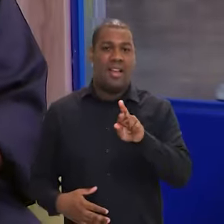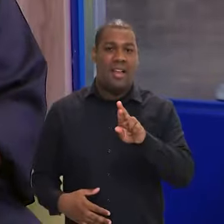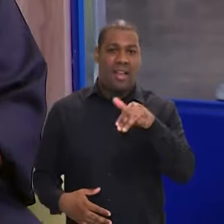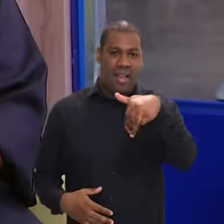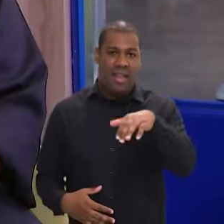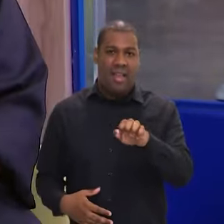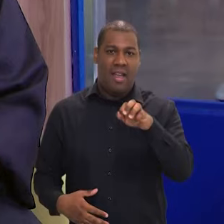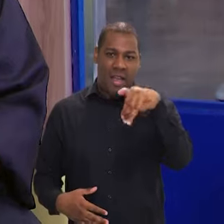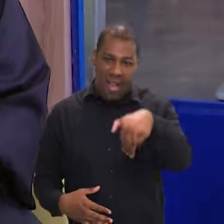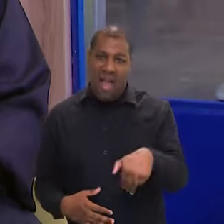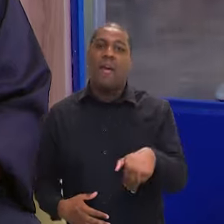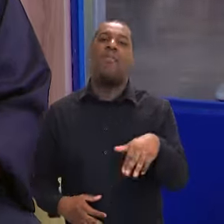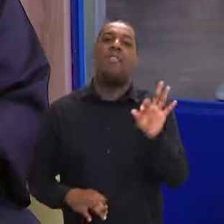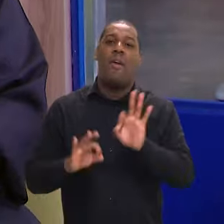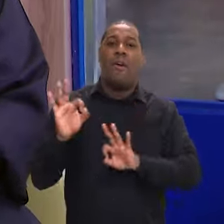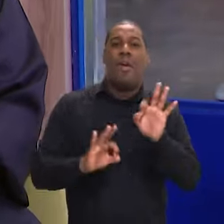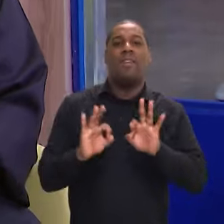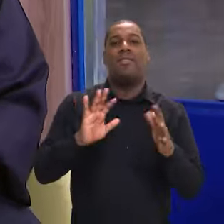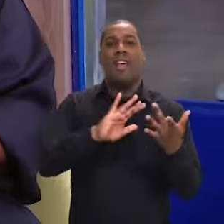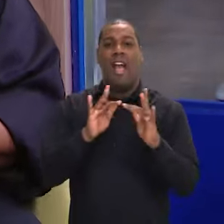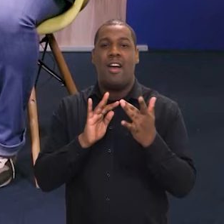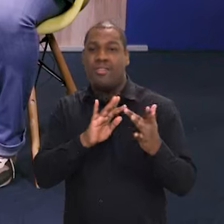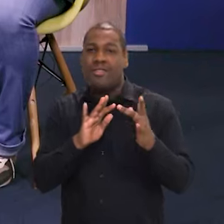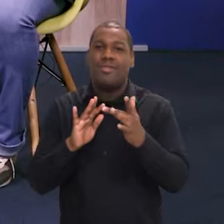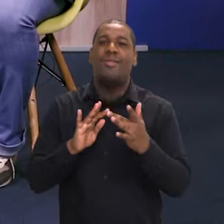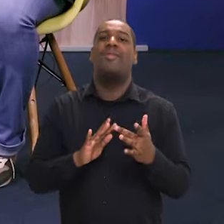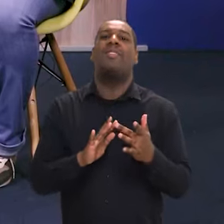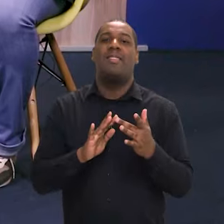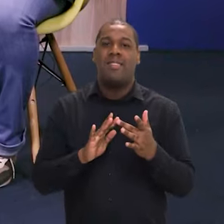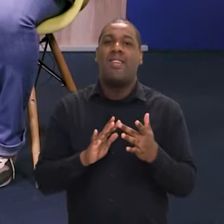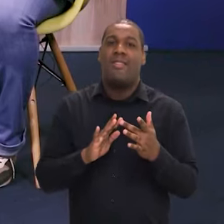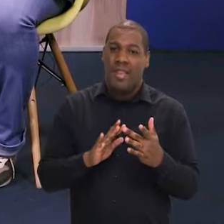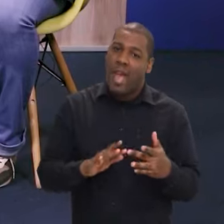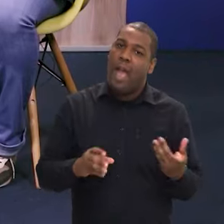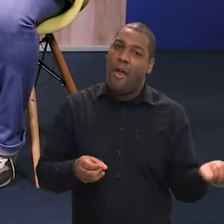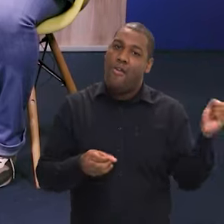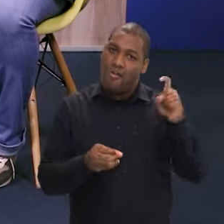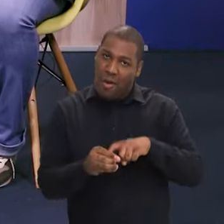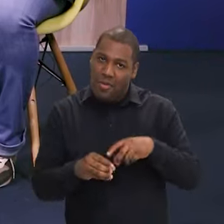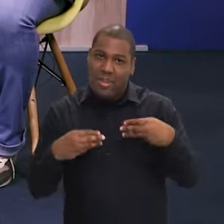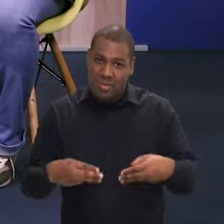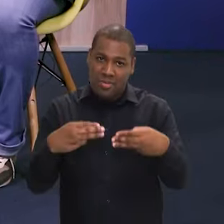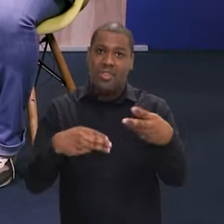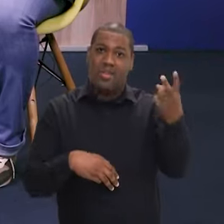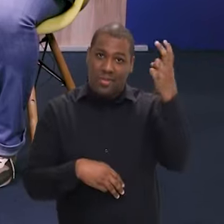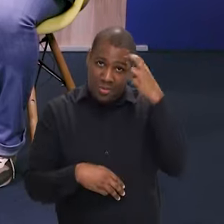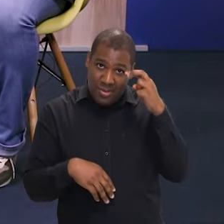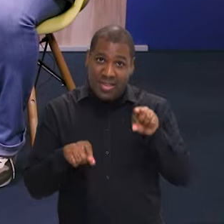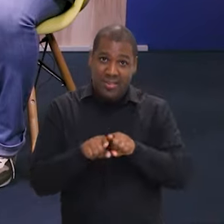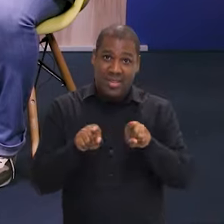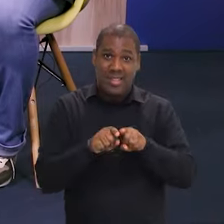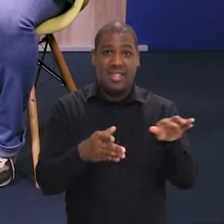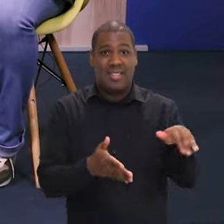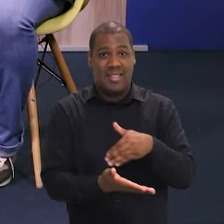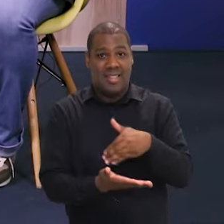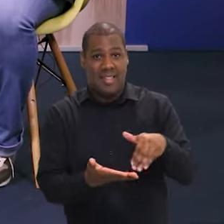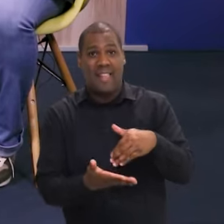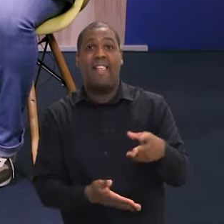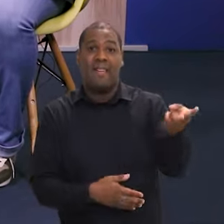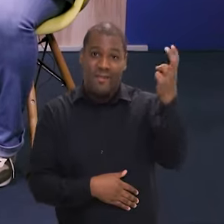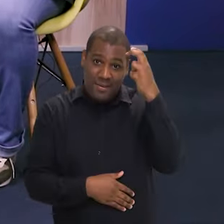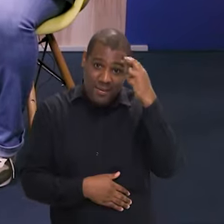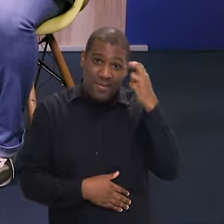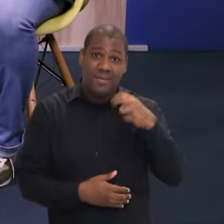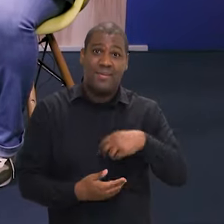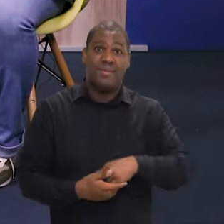possibilidade de executar, prorrogar e executar esse ano. O ano passado conseguimos, já por um apelo dos próprios setores